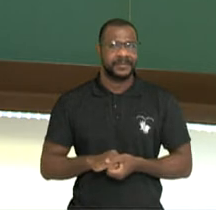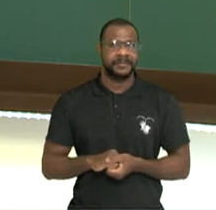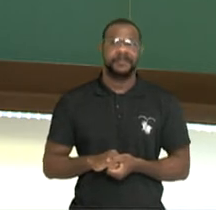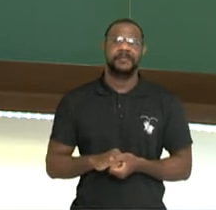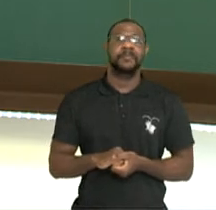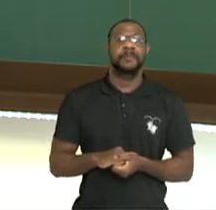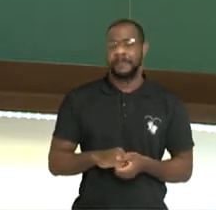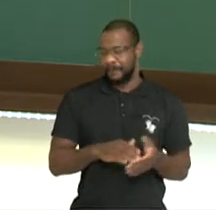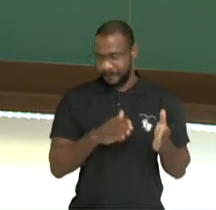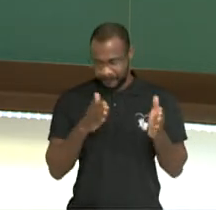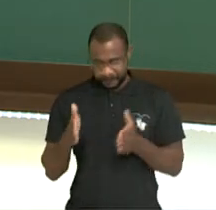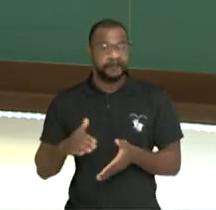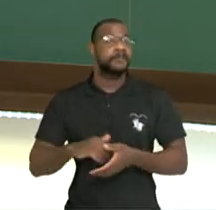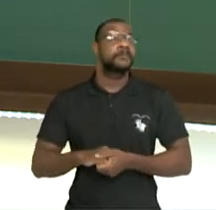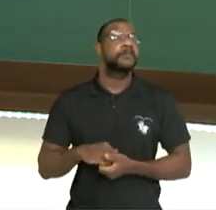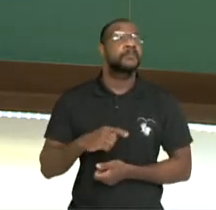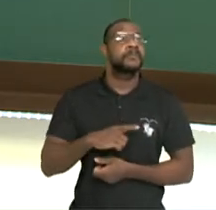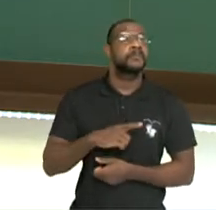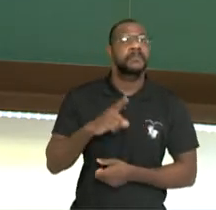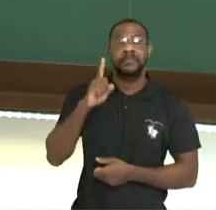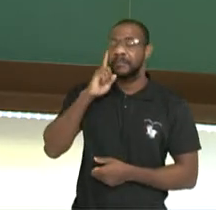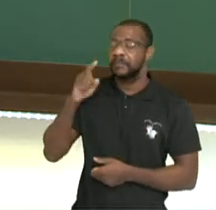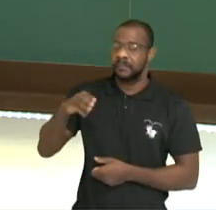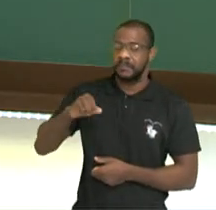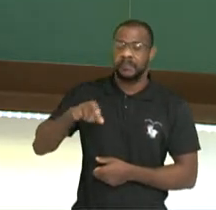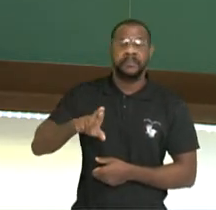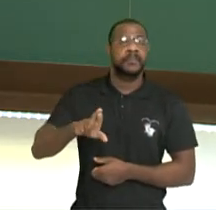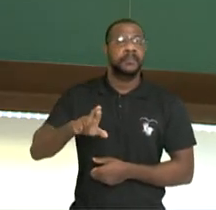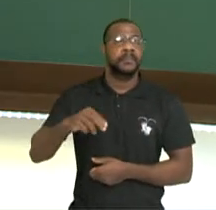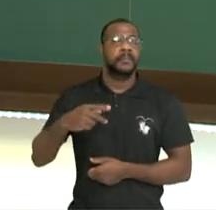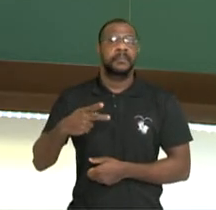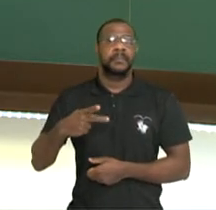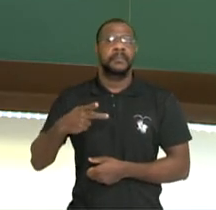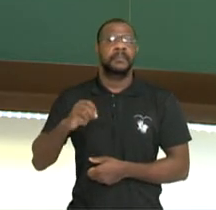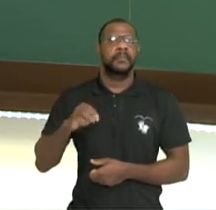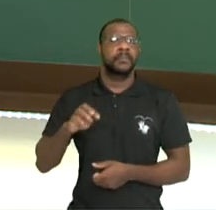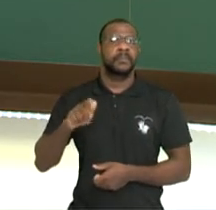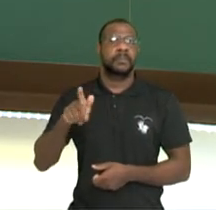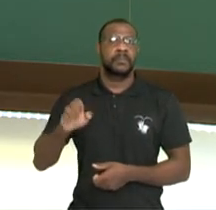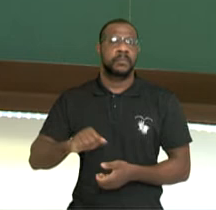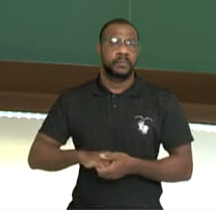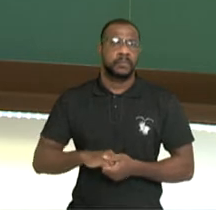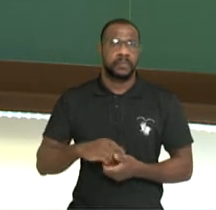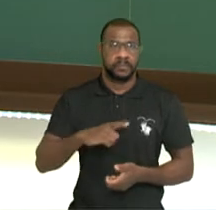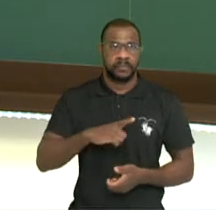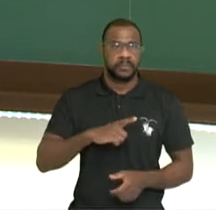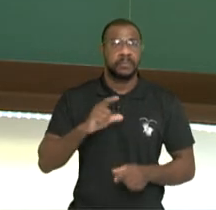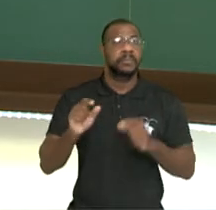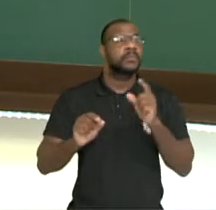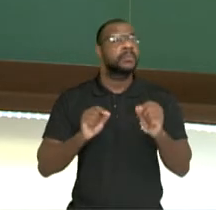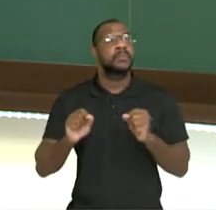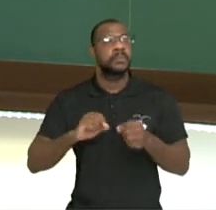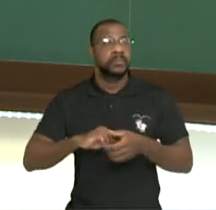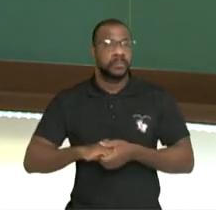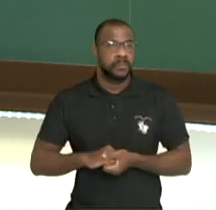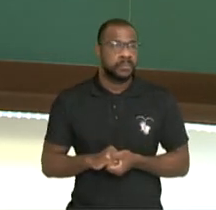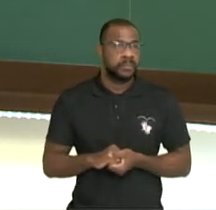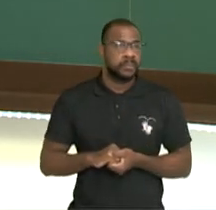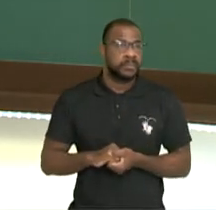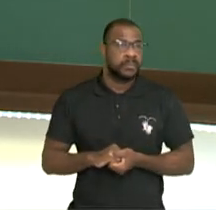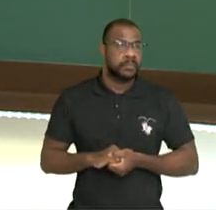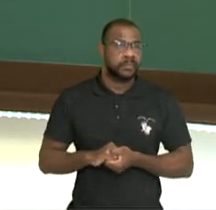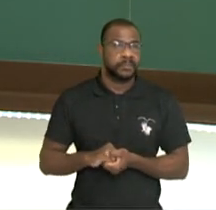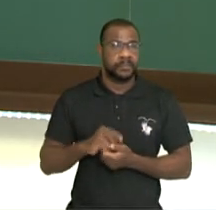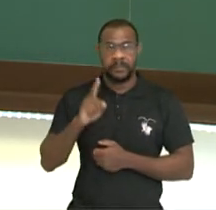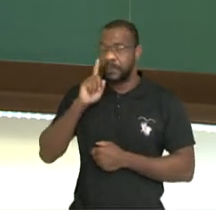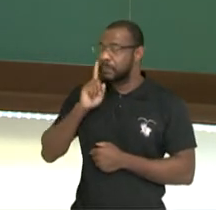Já na poesia Mar Português, nós temos os versos ícones de Fernando